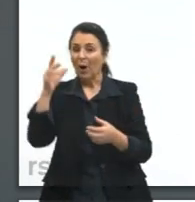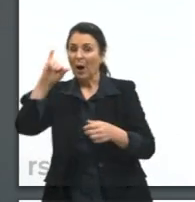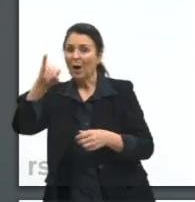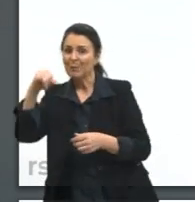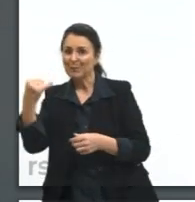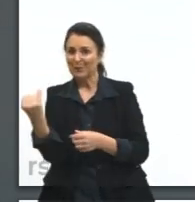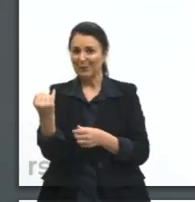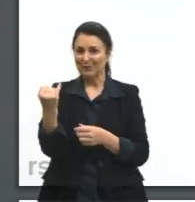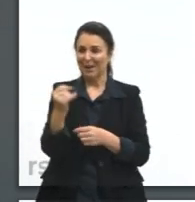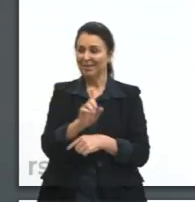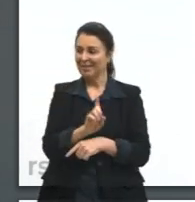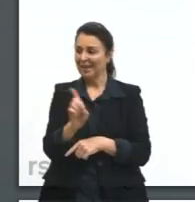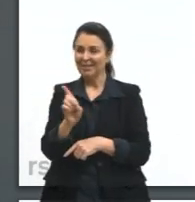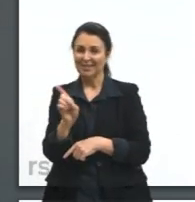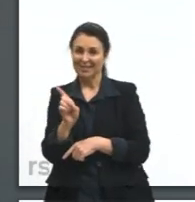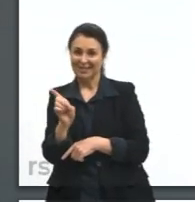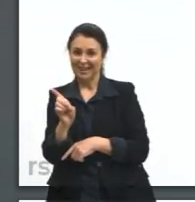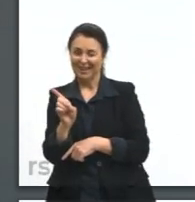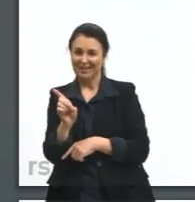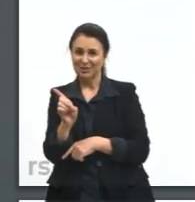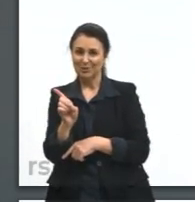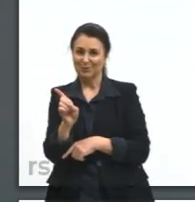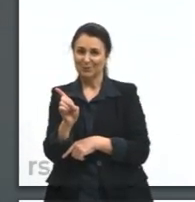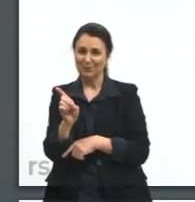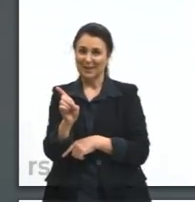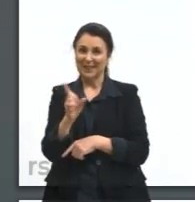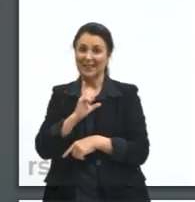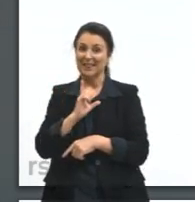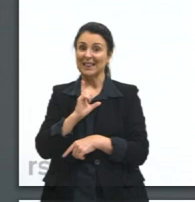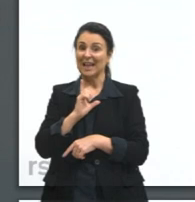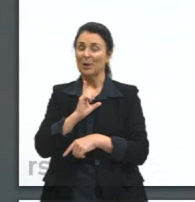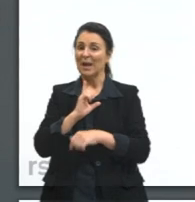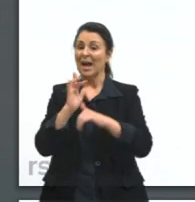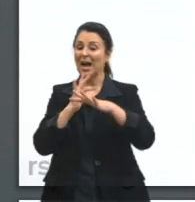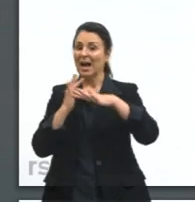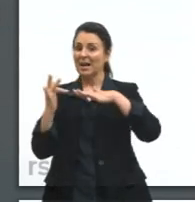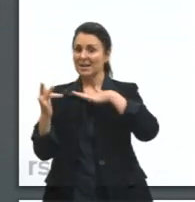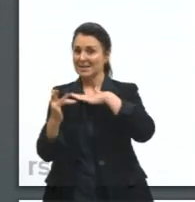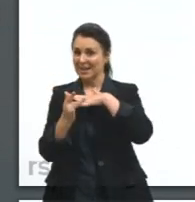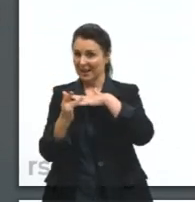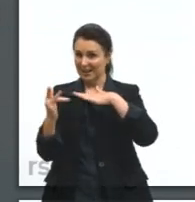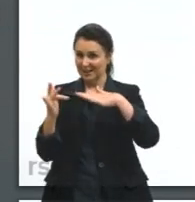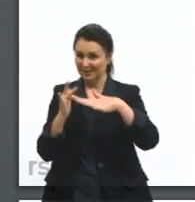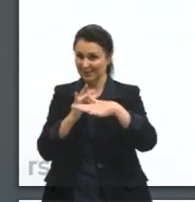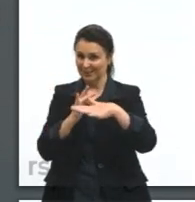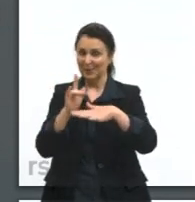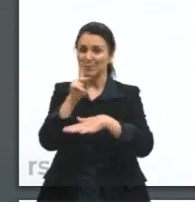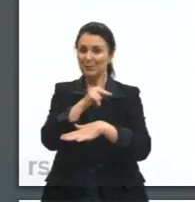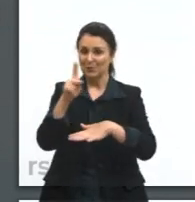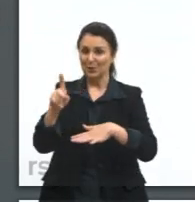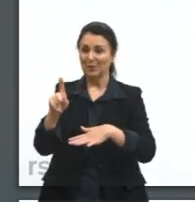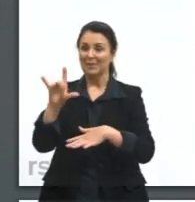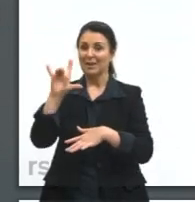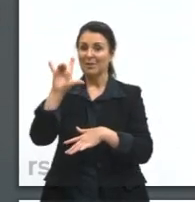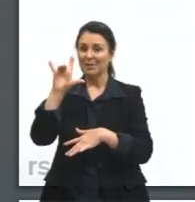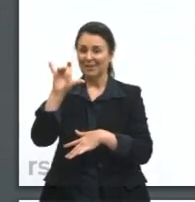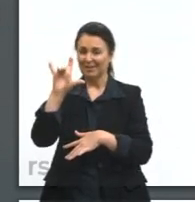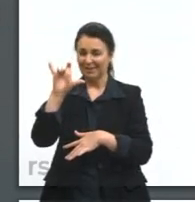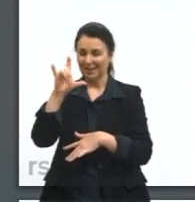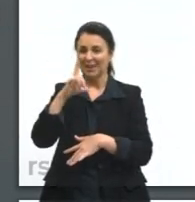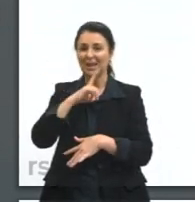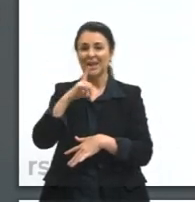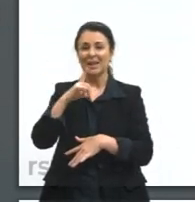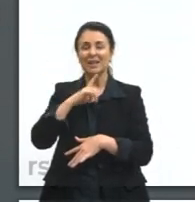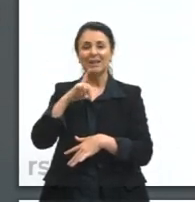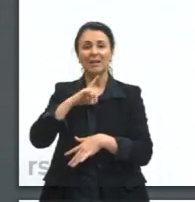vocês encontram as minhas redes sociais. Aqui vocês têm o meu Instagram e aqui embaixo vocês têm